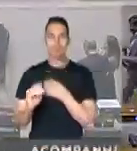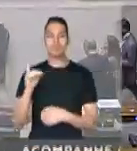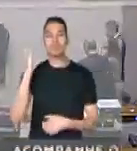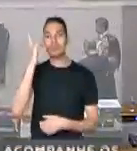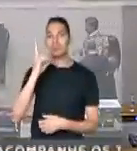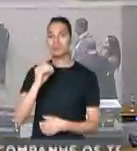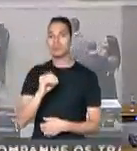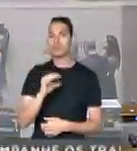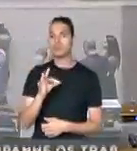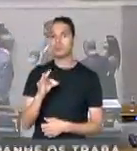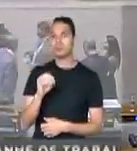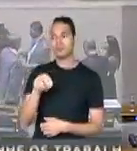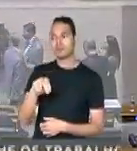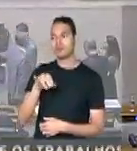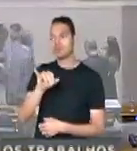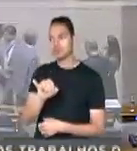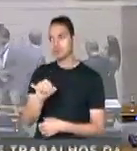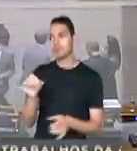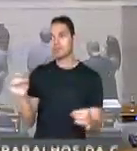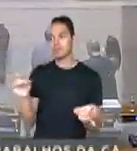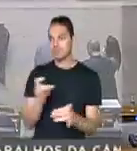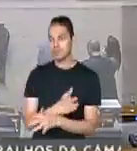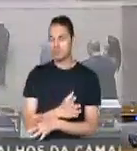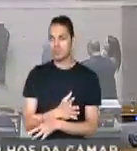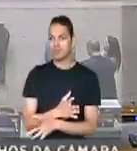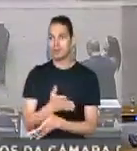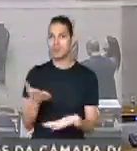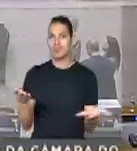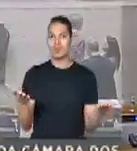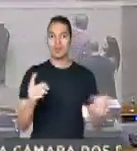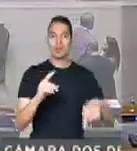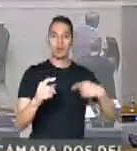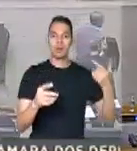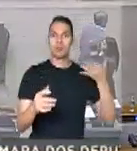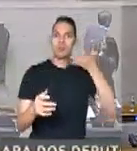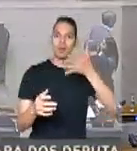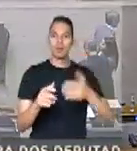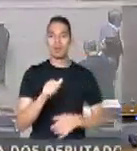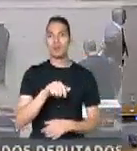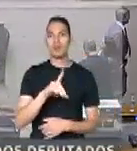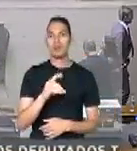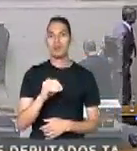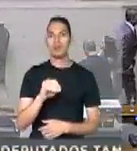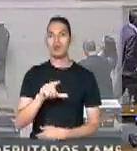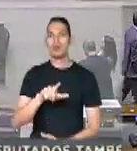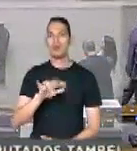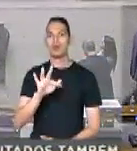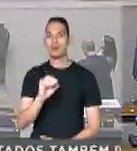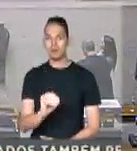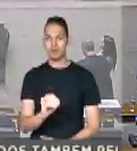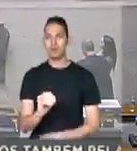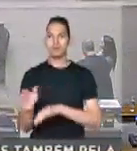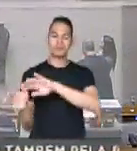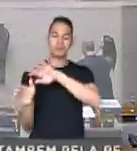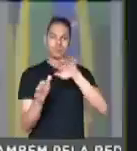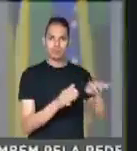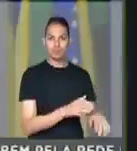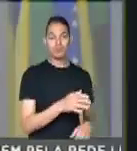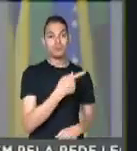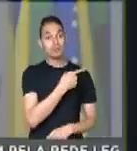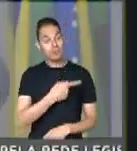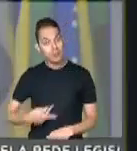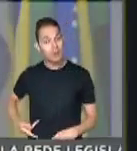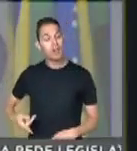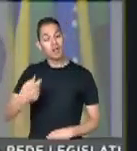Deputado Antônio de Paula, para concluir, eu já passo para o deputado Adolfo e depois deputado Genino. Então, senhora presidente, nós